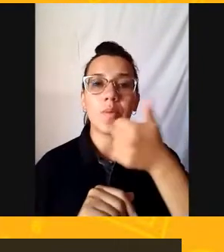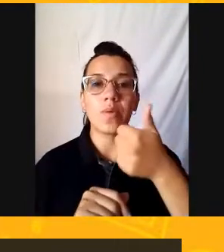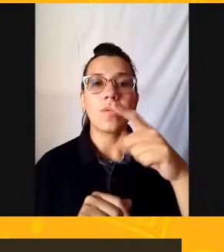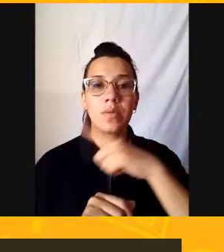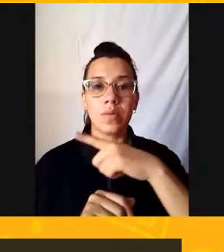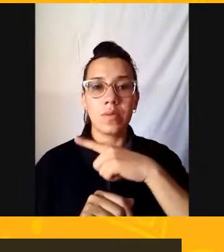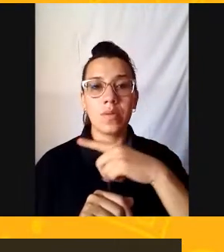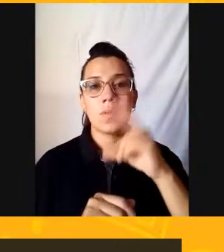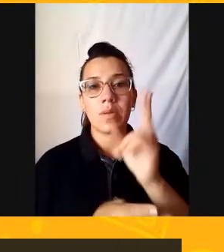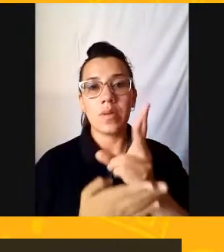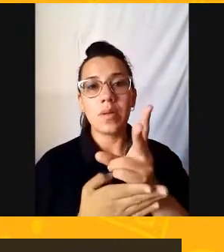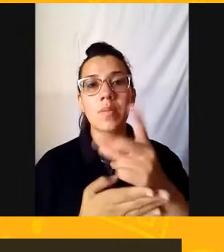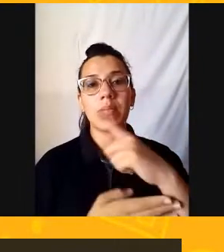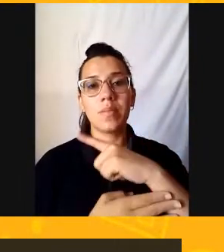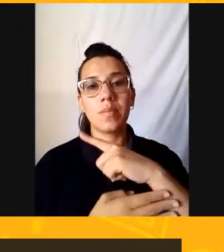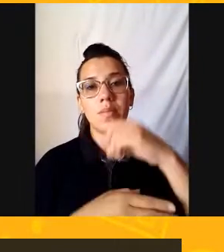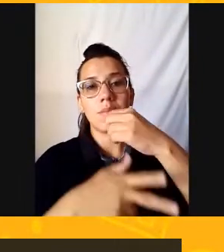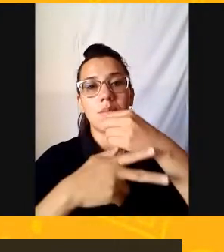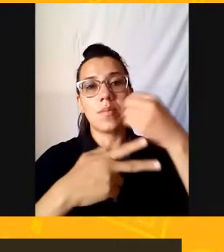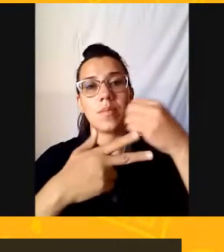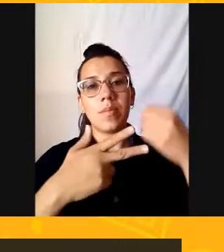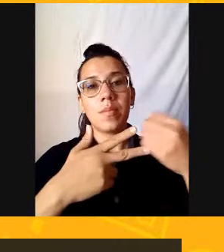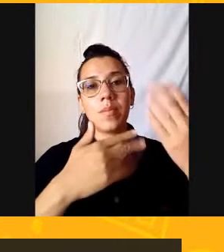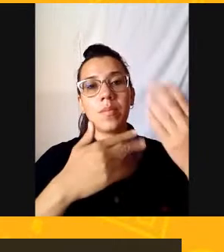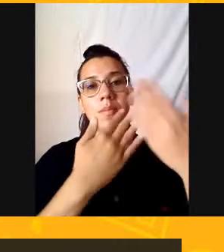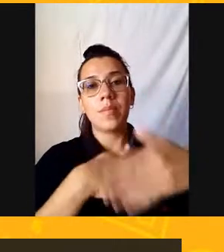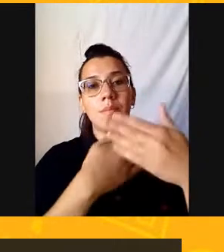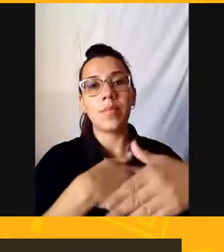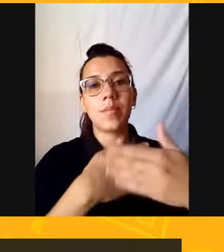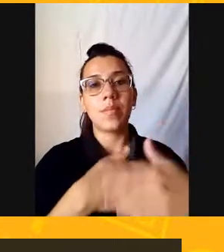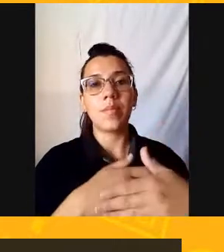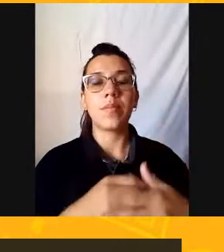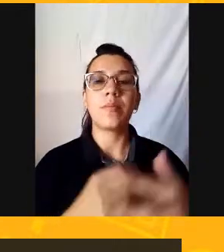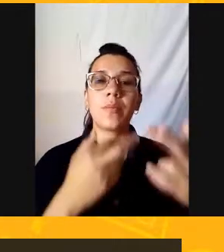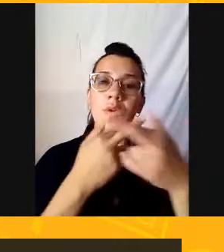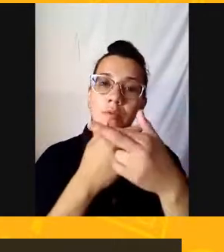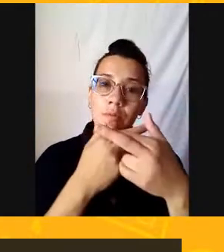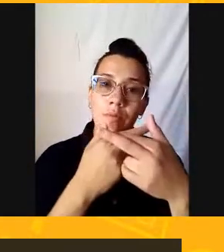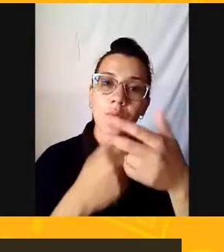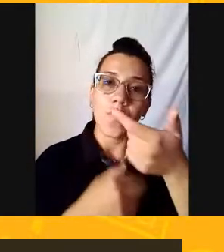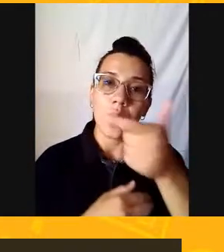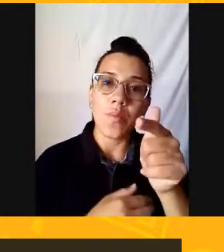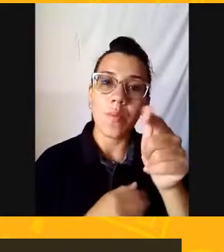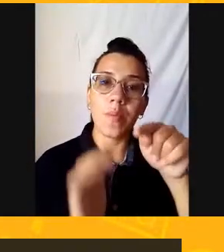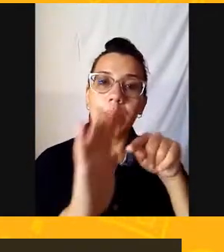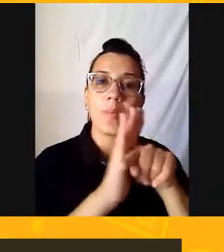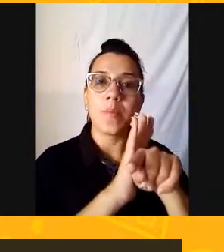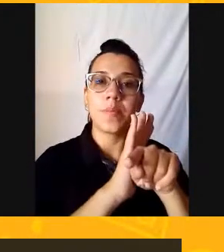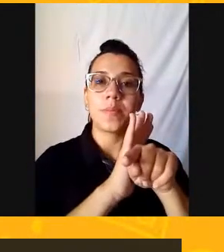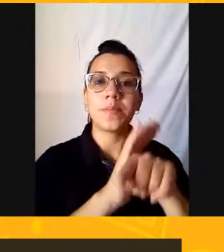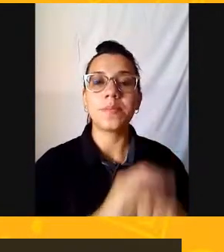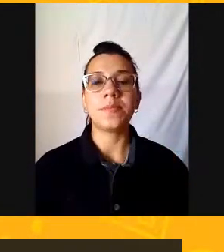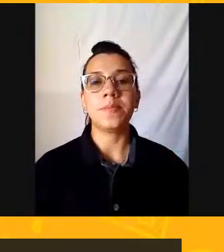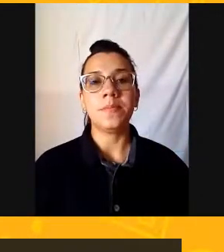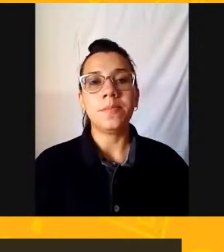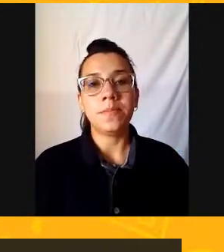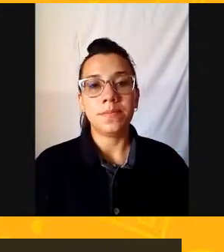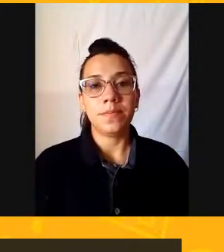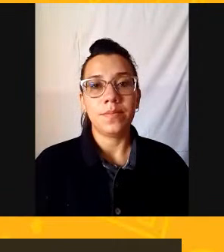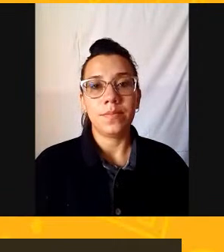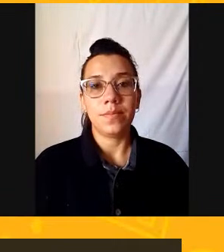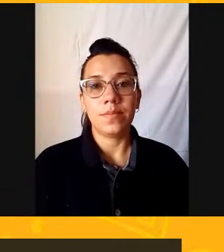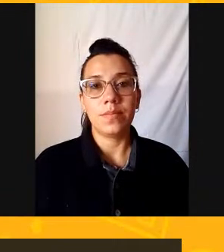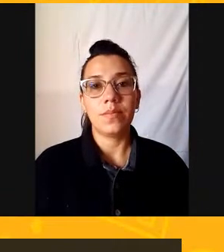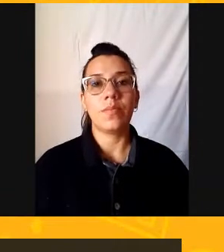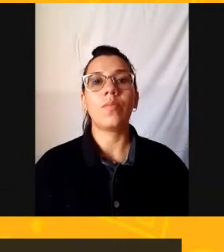Ótimo Professor Temos mais perguntas aqui Professor Aham Olha só Quais estratégias